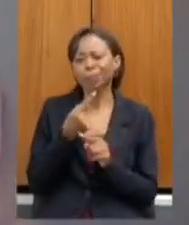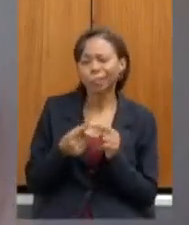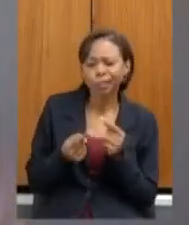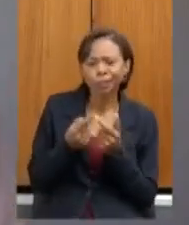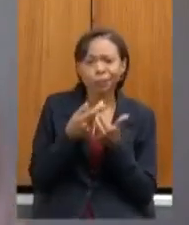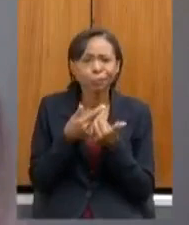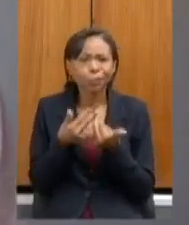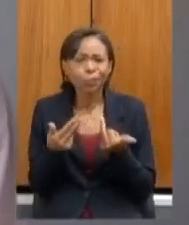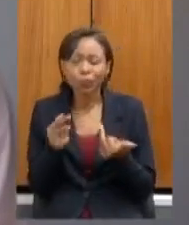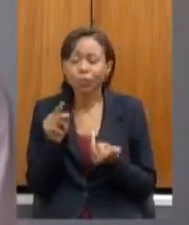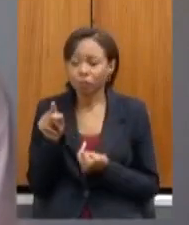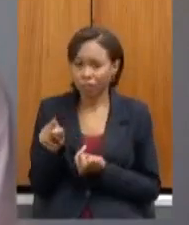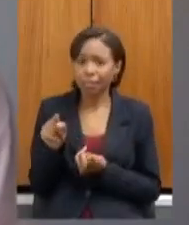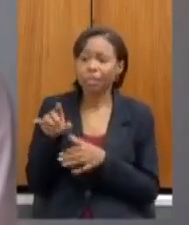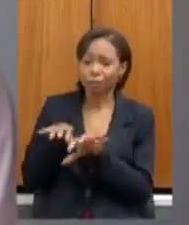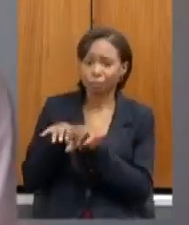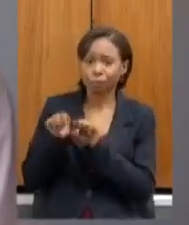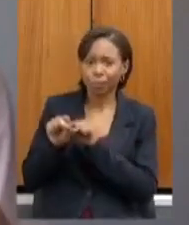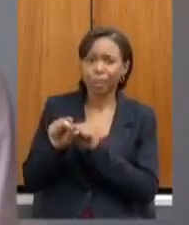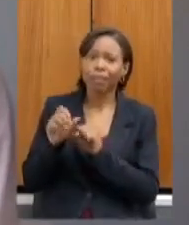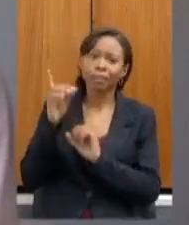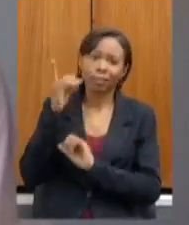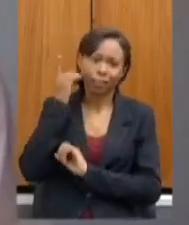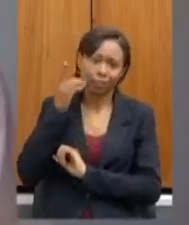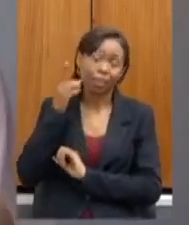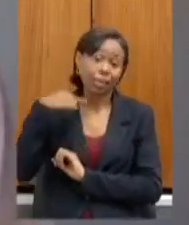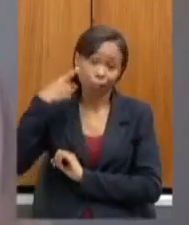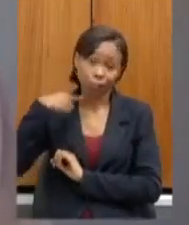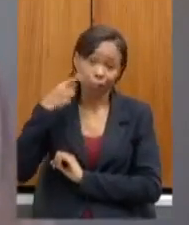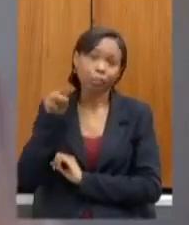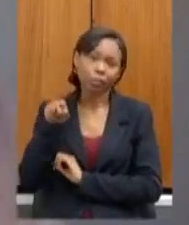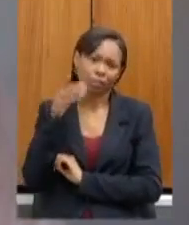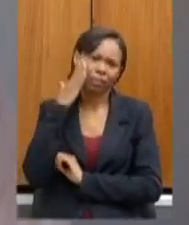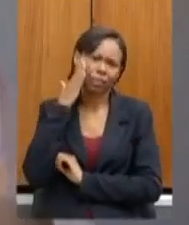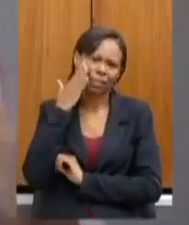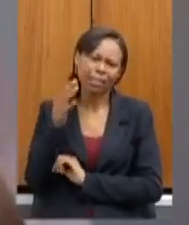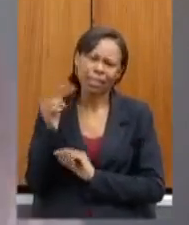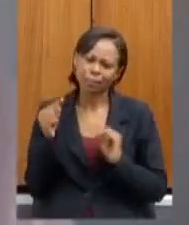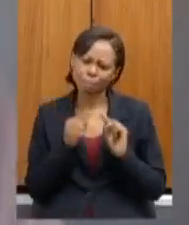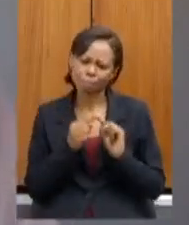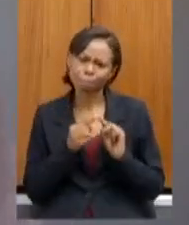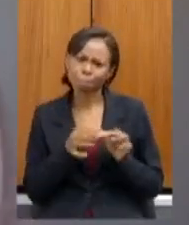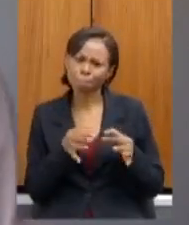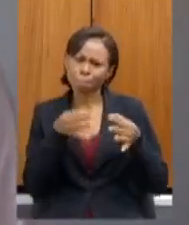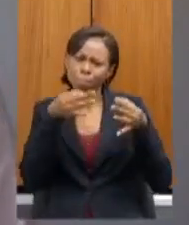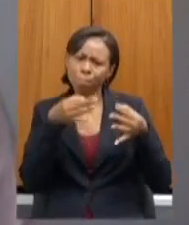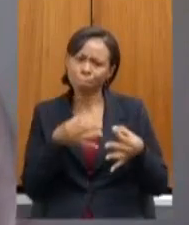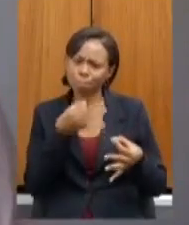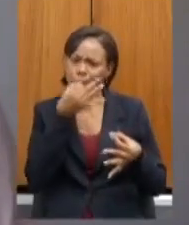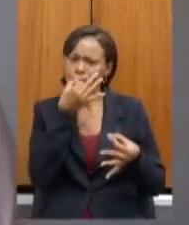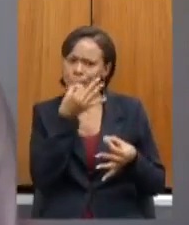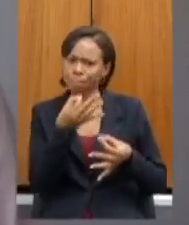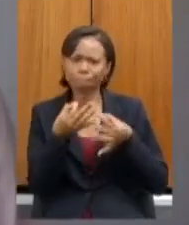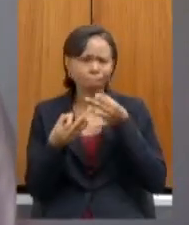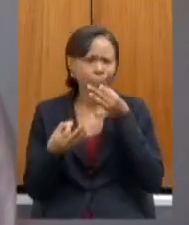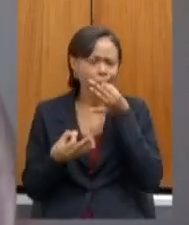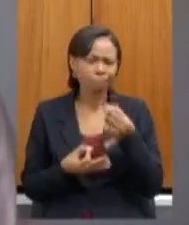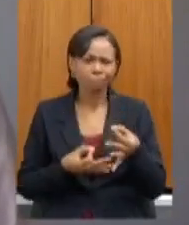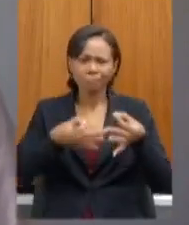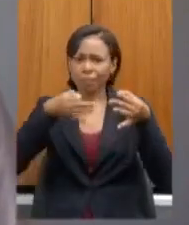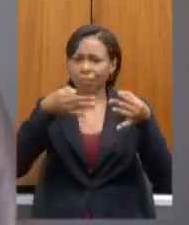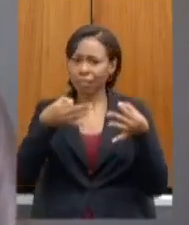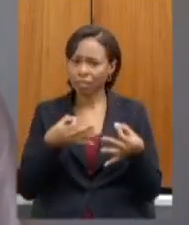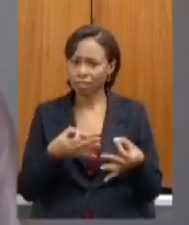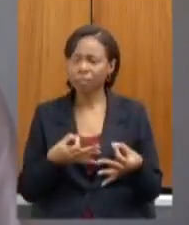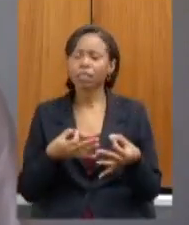sempre muito atenta essas questões é sempre um diálogo muito propositivo positivo e construtivo que a gente consegue chegar a caminhos